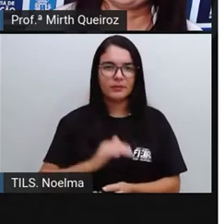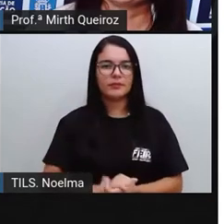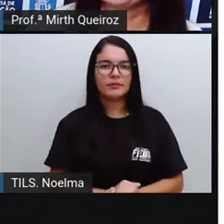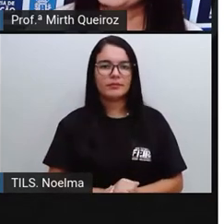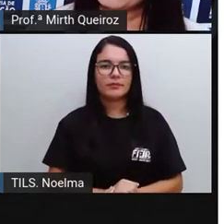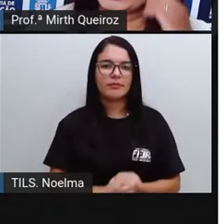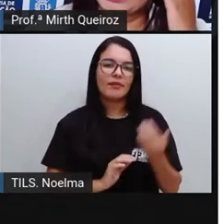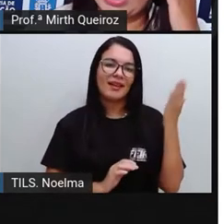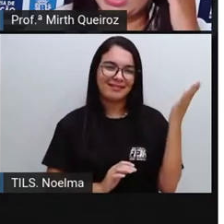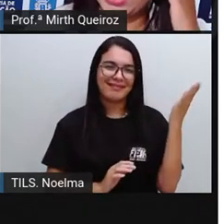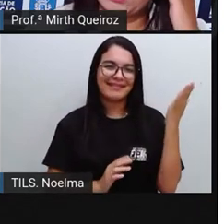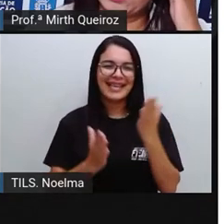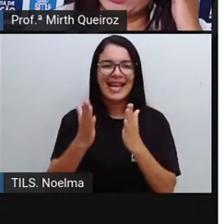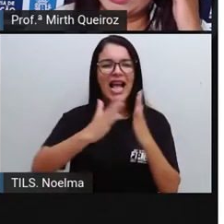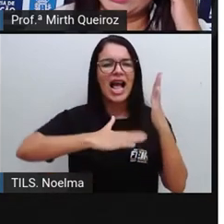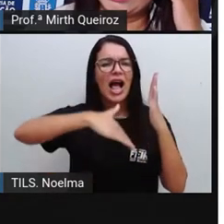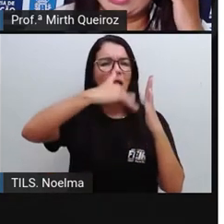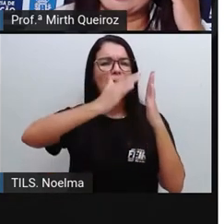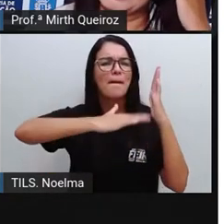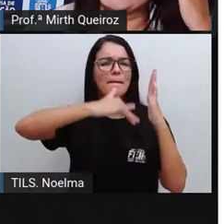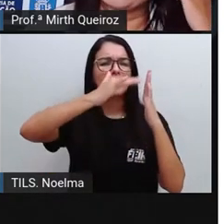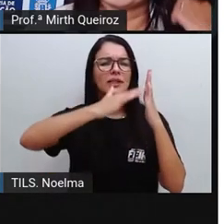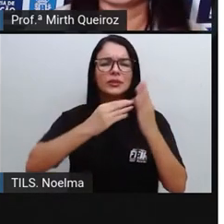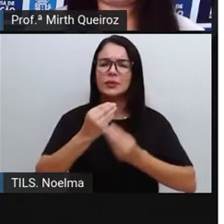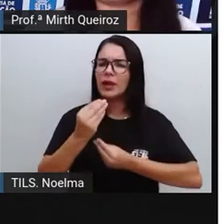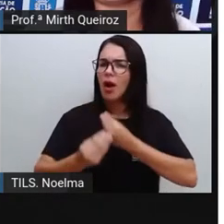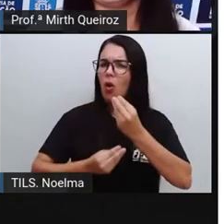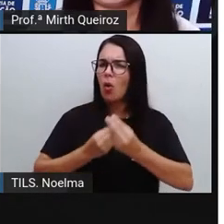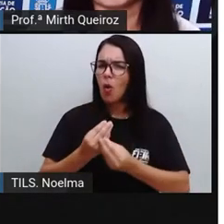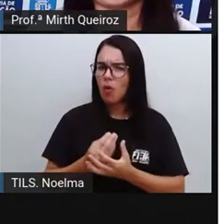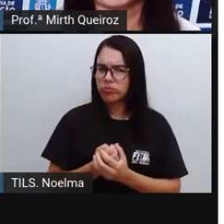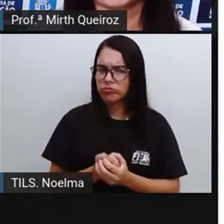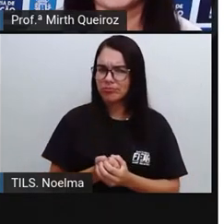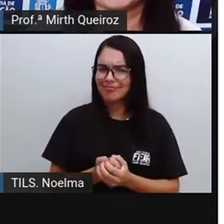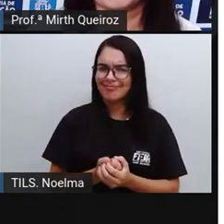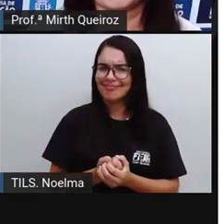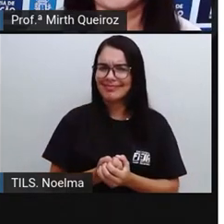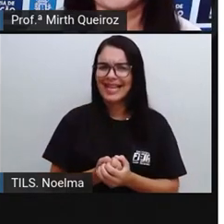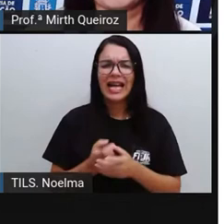As pinturas. A gente viu que, além de fazer pintura,